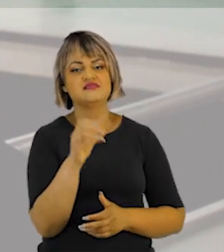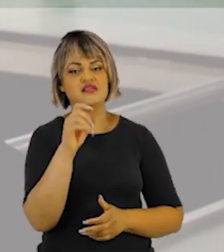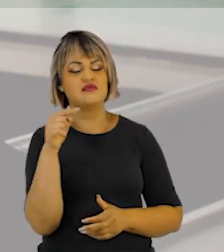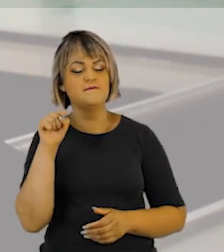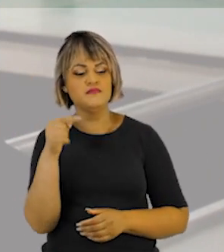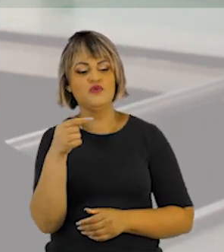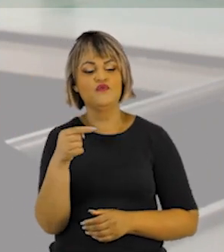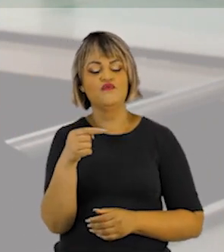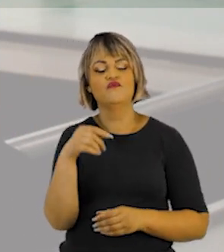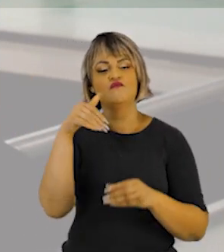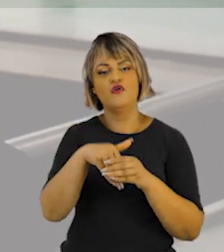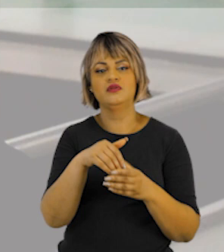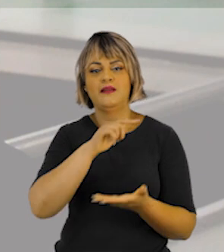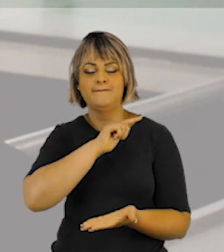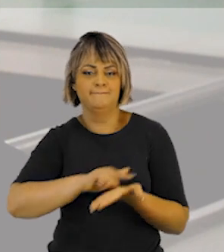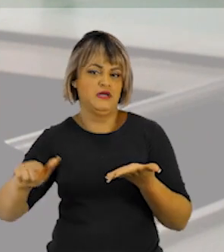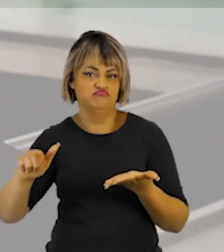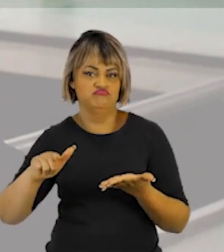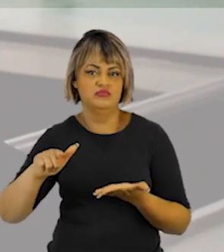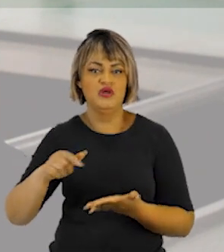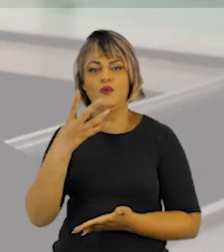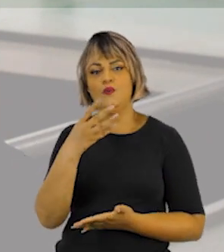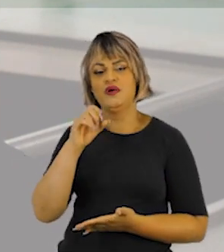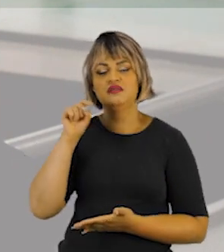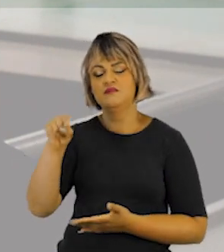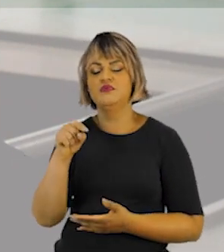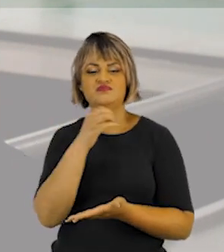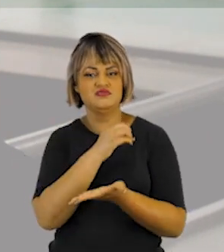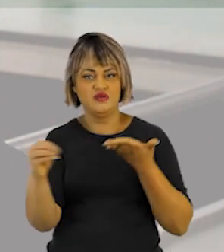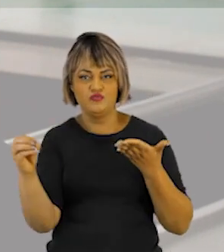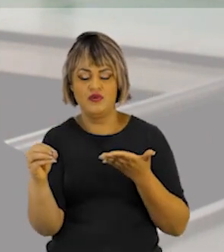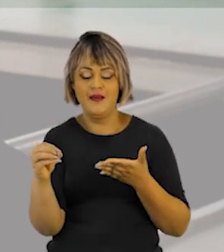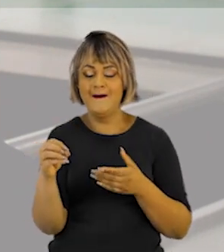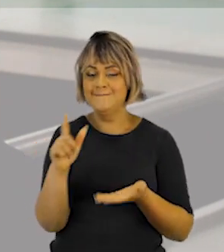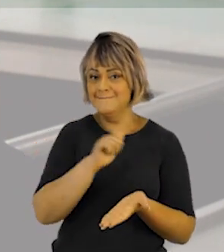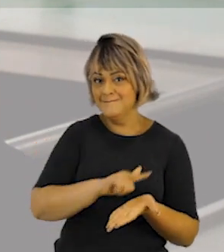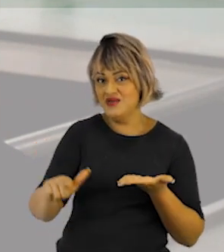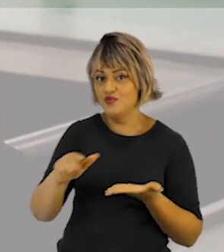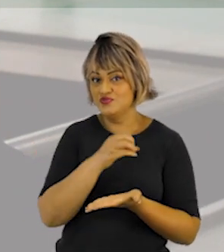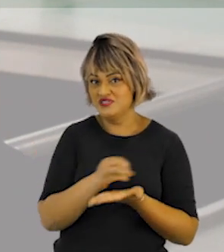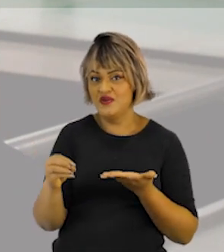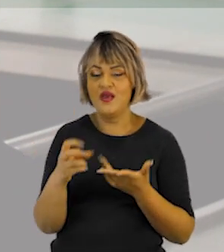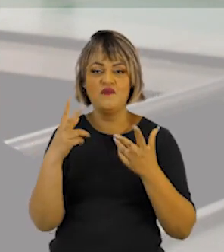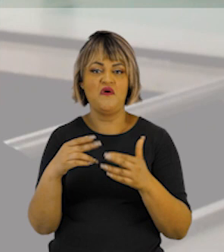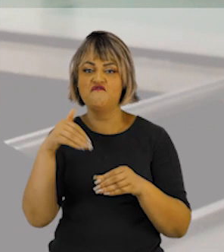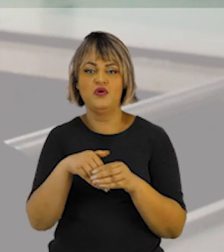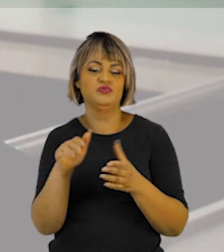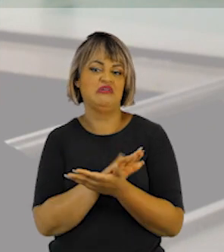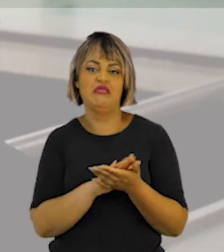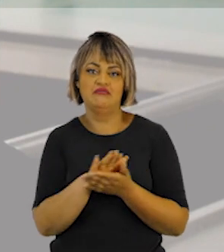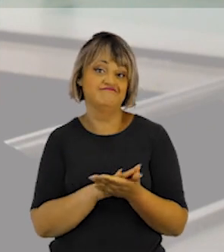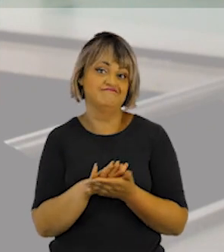60 mil vão e votam branco. 40 mil vão e votam nulo. Voto branco e nulo é como se não tivesse